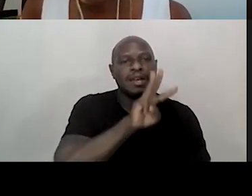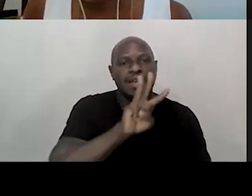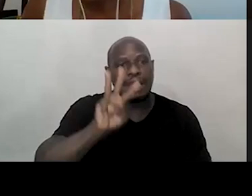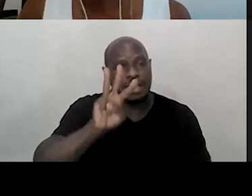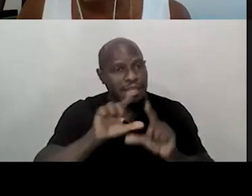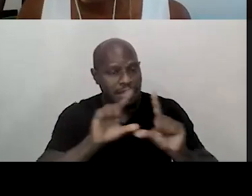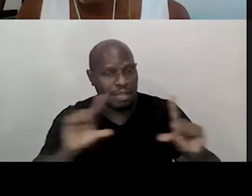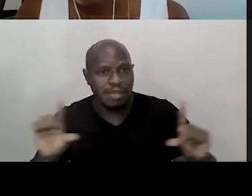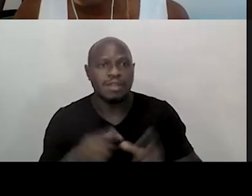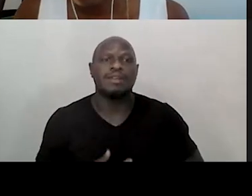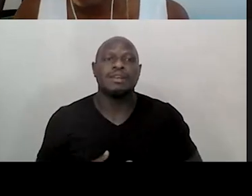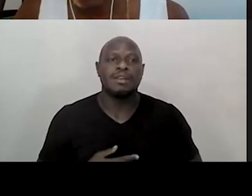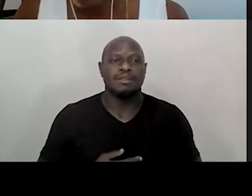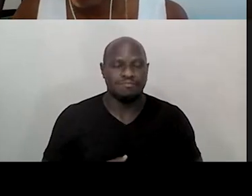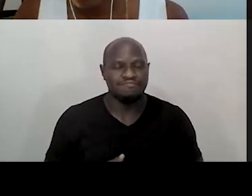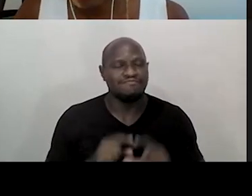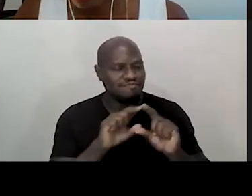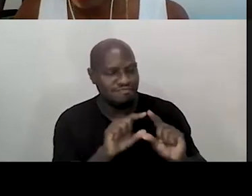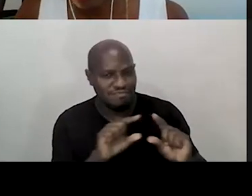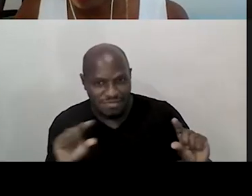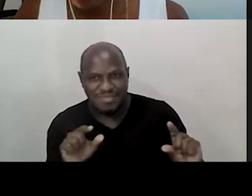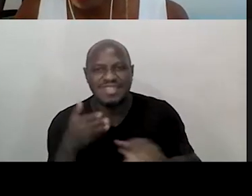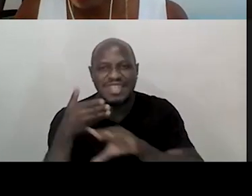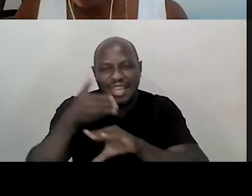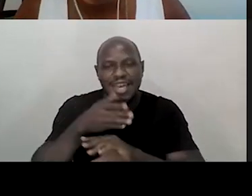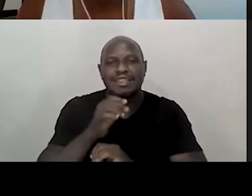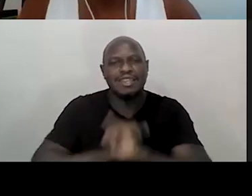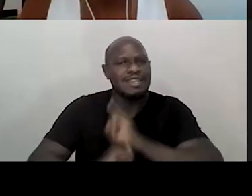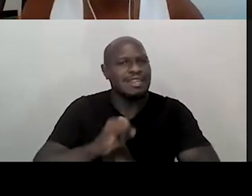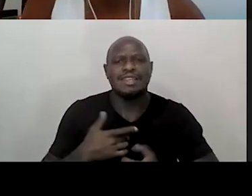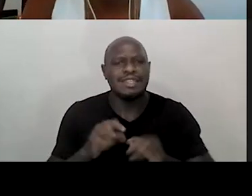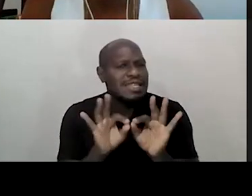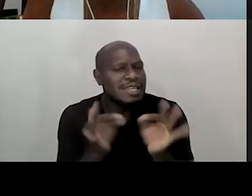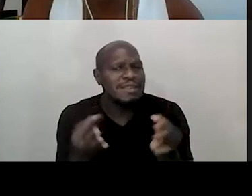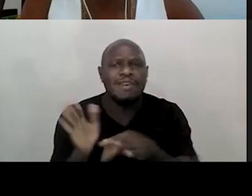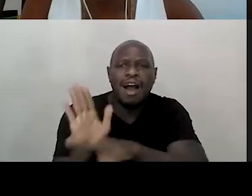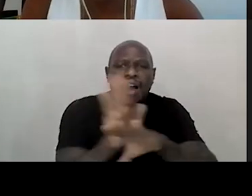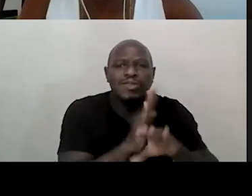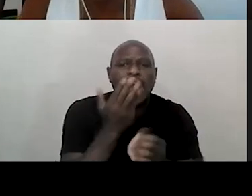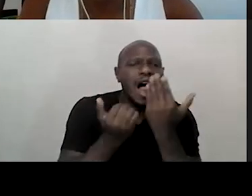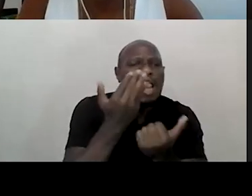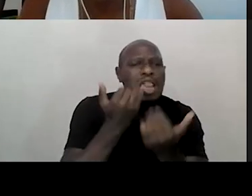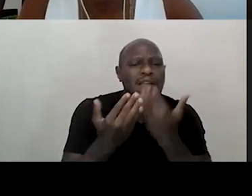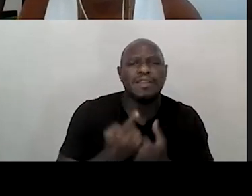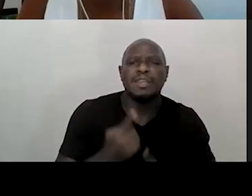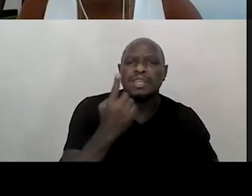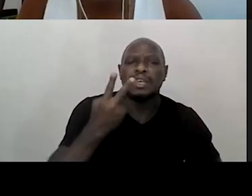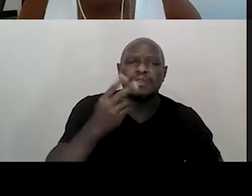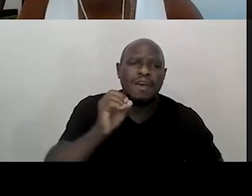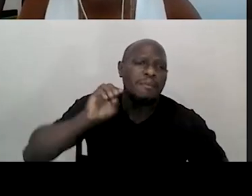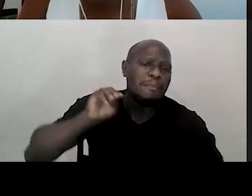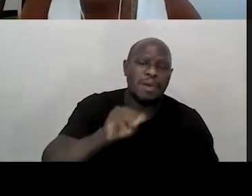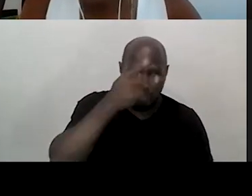doemesabrasil.sescsp.org.br. A doação é simples e vai ajudar a alimentar 120 mil famílias